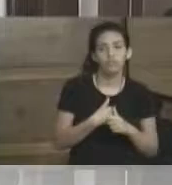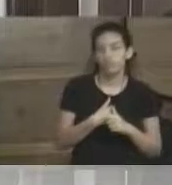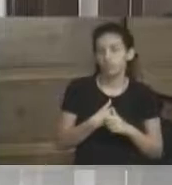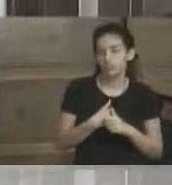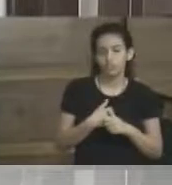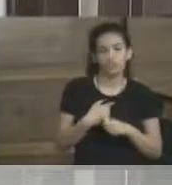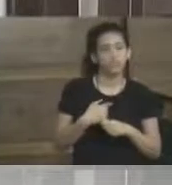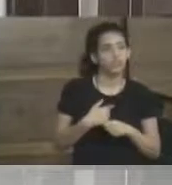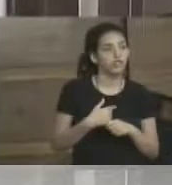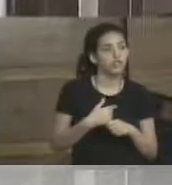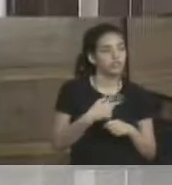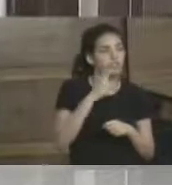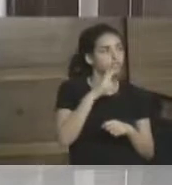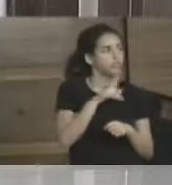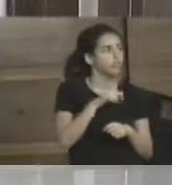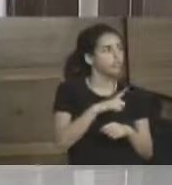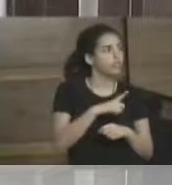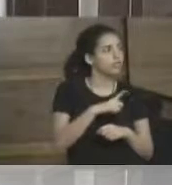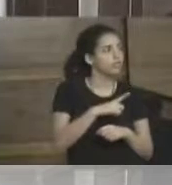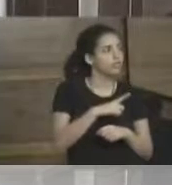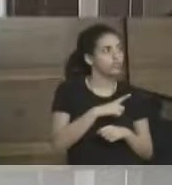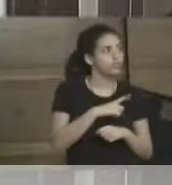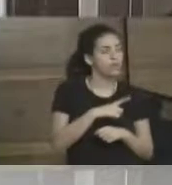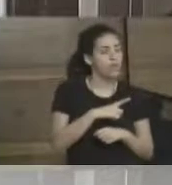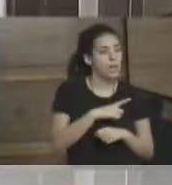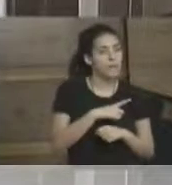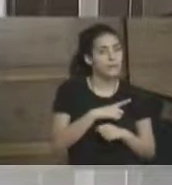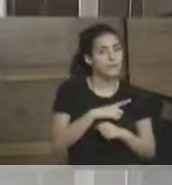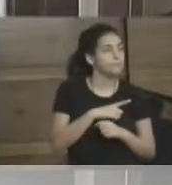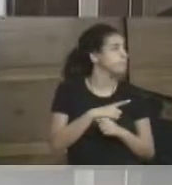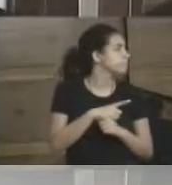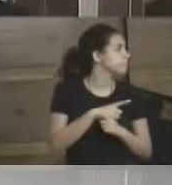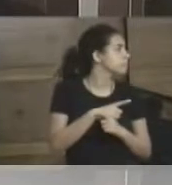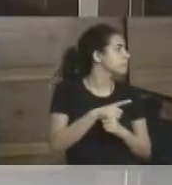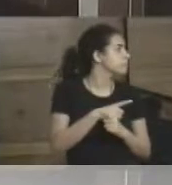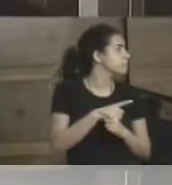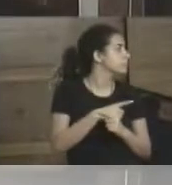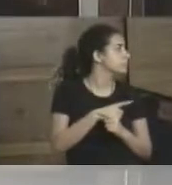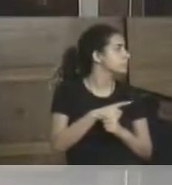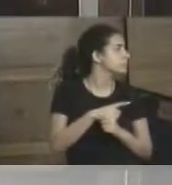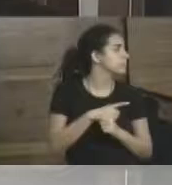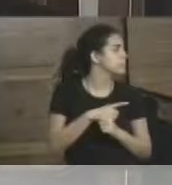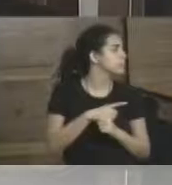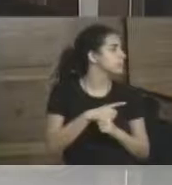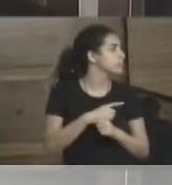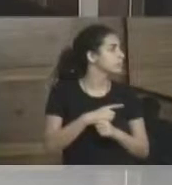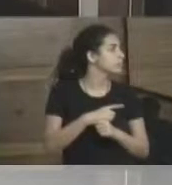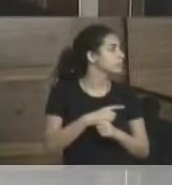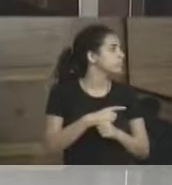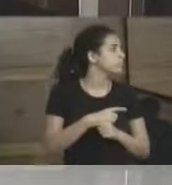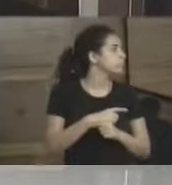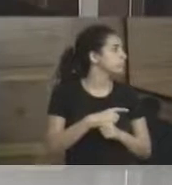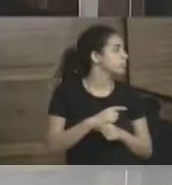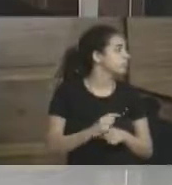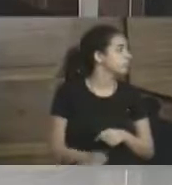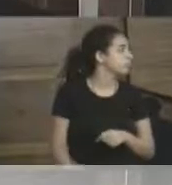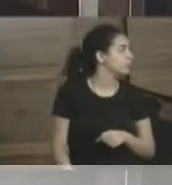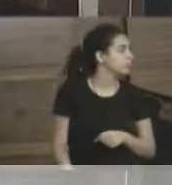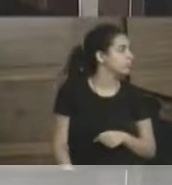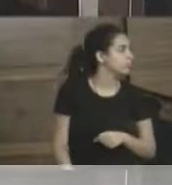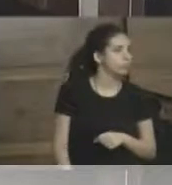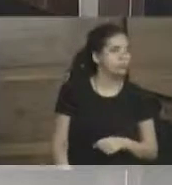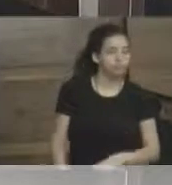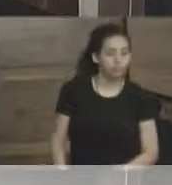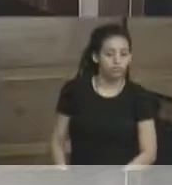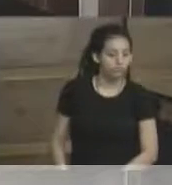tinha uma banheira de turismo, banheira de... Como é o nome daquilo? Um ofurô, alguma coisa... Não,